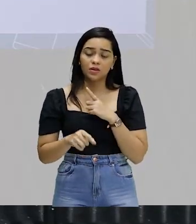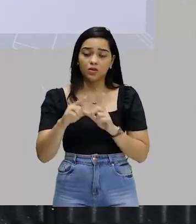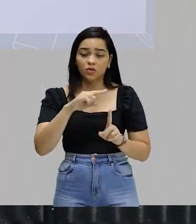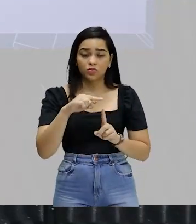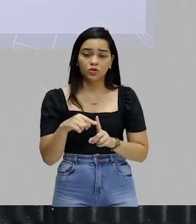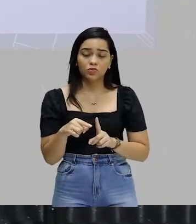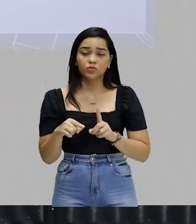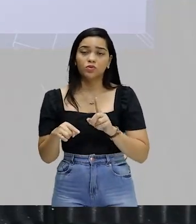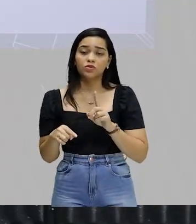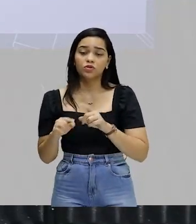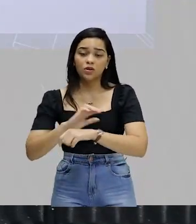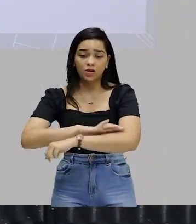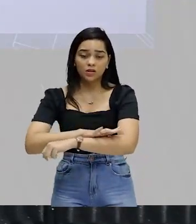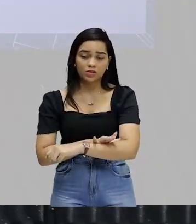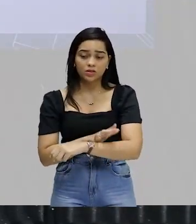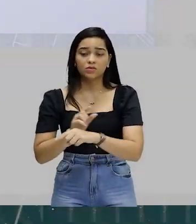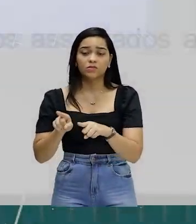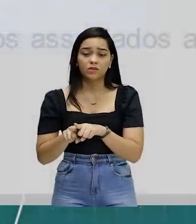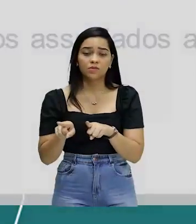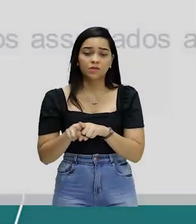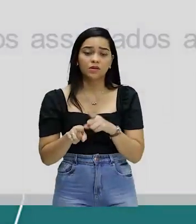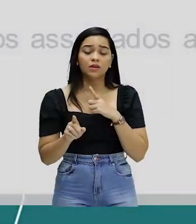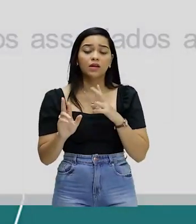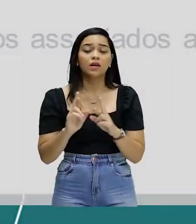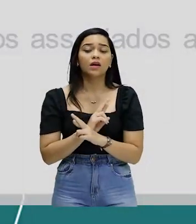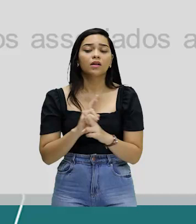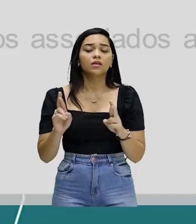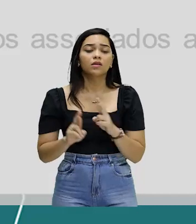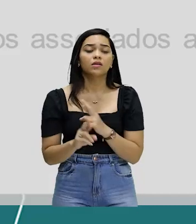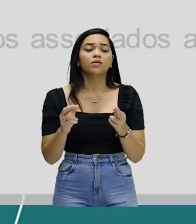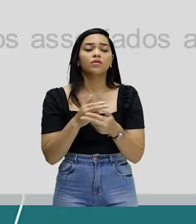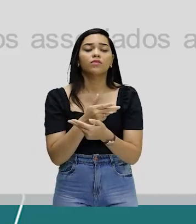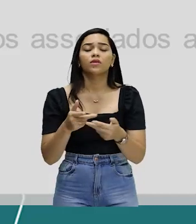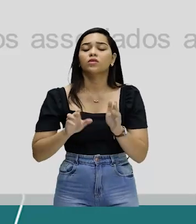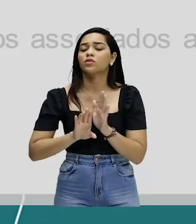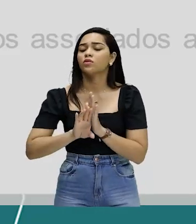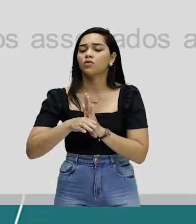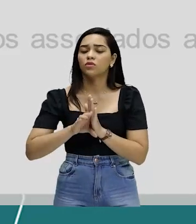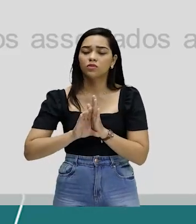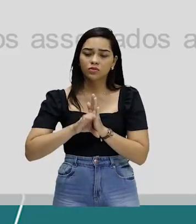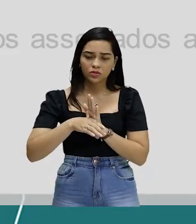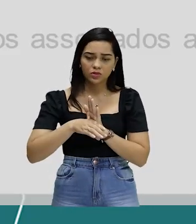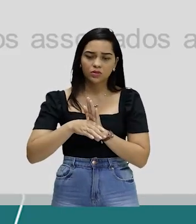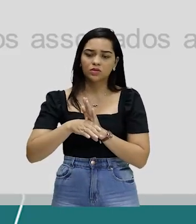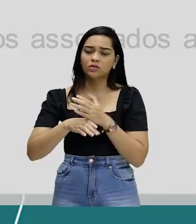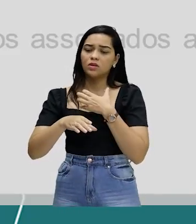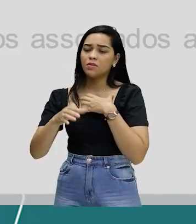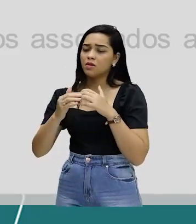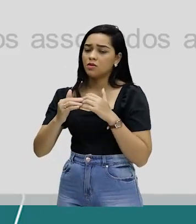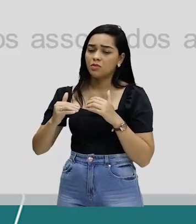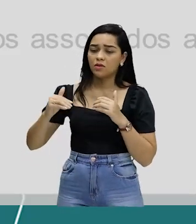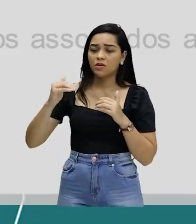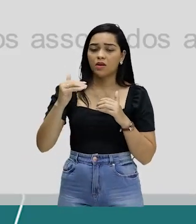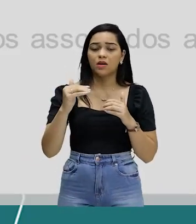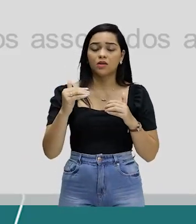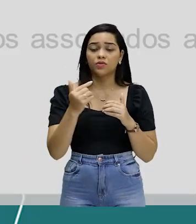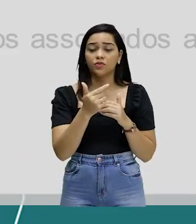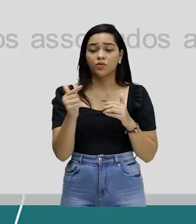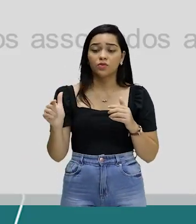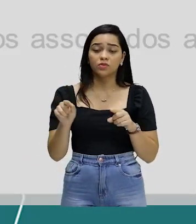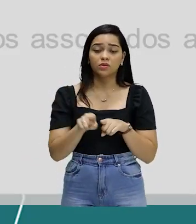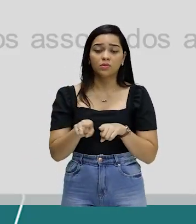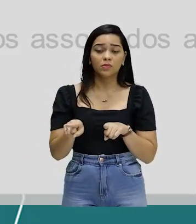racismo e a xenofobia está relacionada com vários conceitos discriminação sentimento de superioridade e aí o